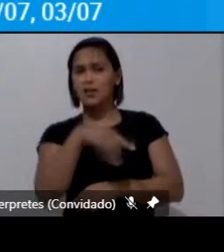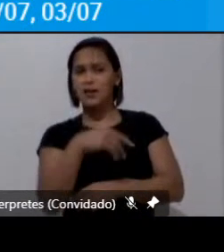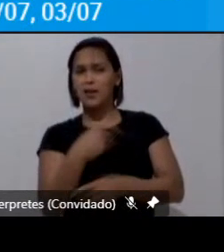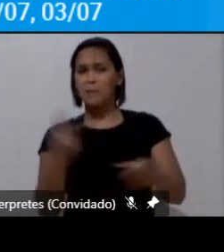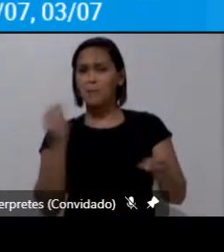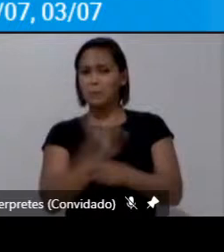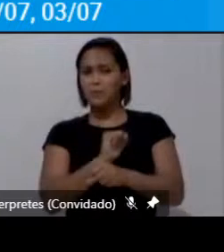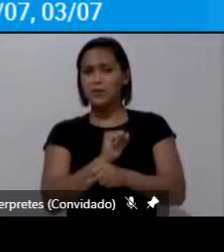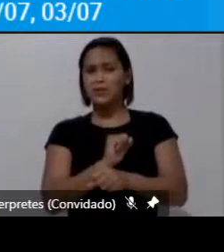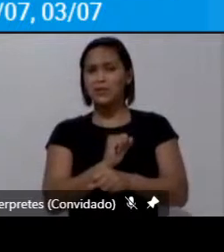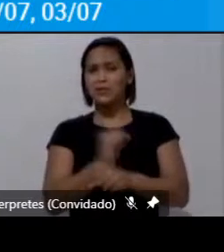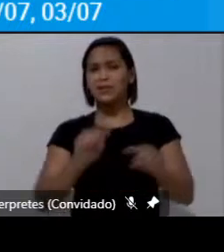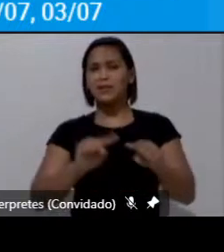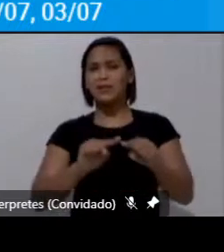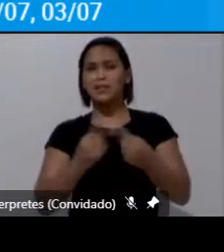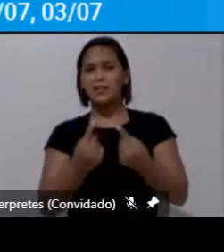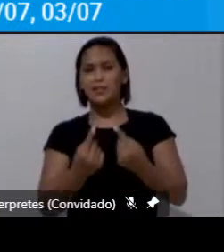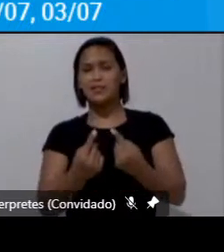o IDEC